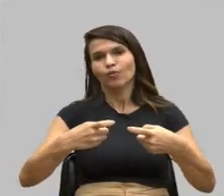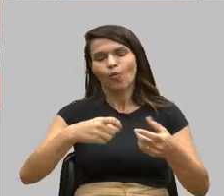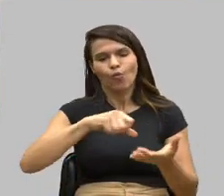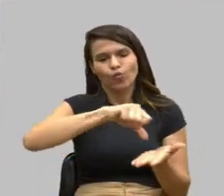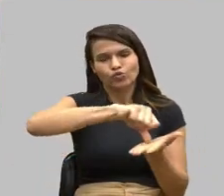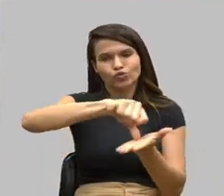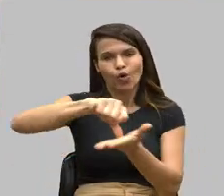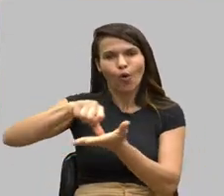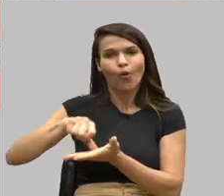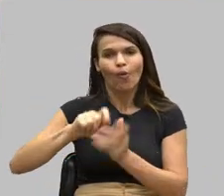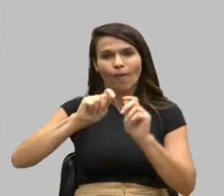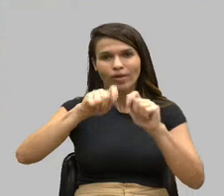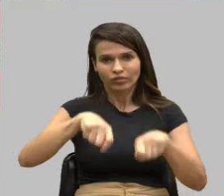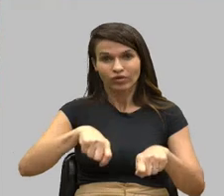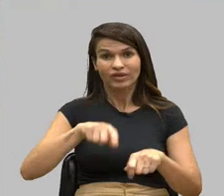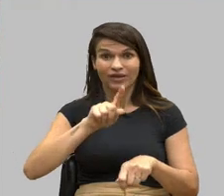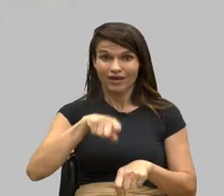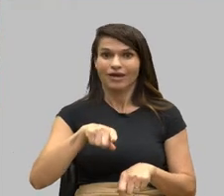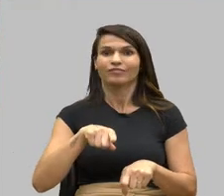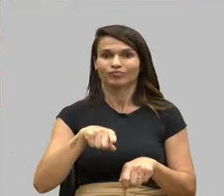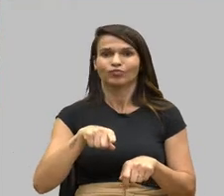que é o professor de apoio.